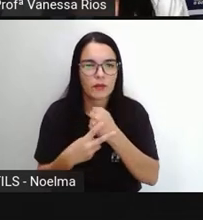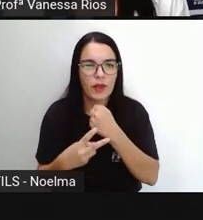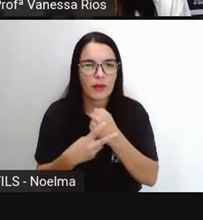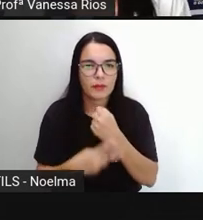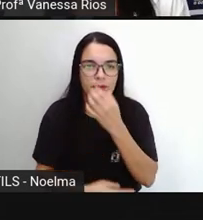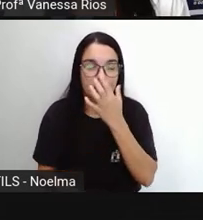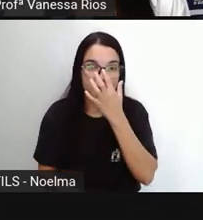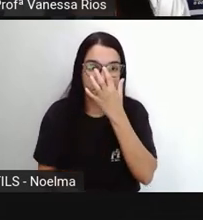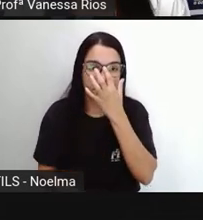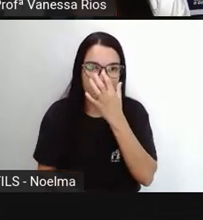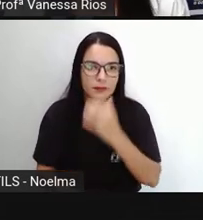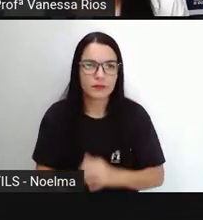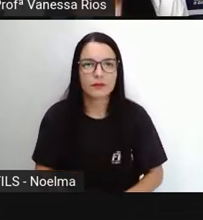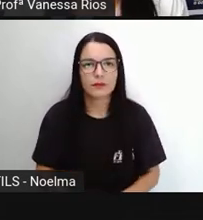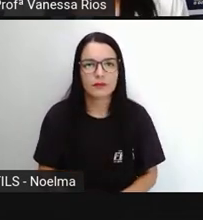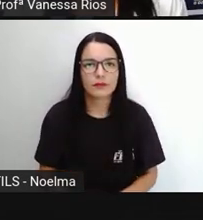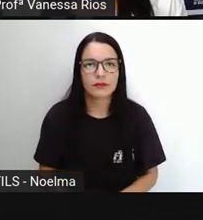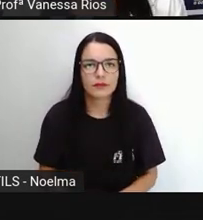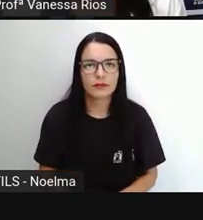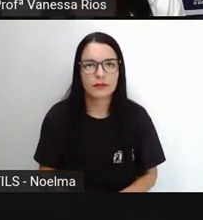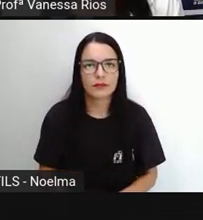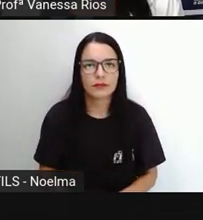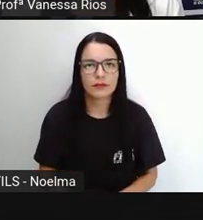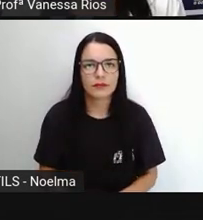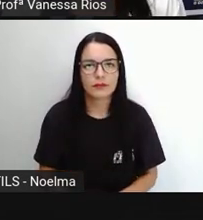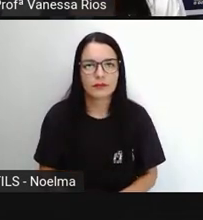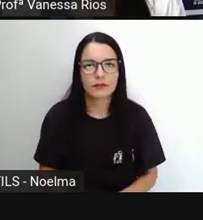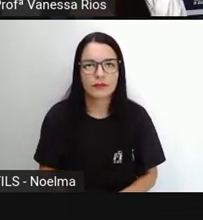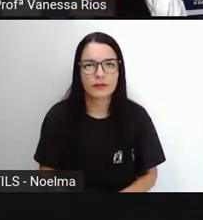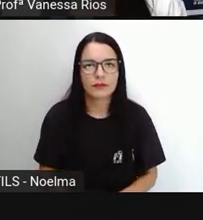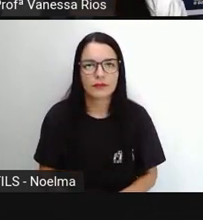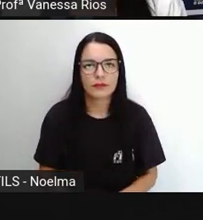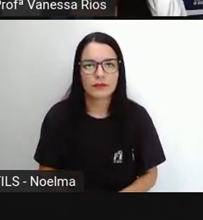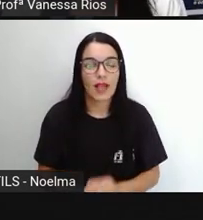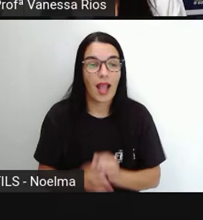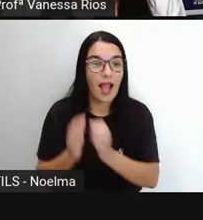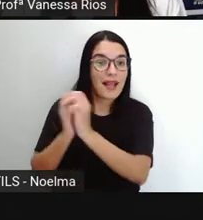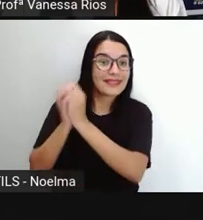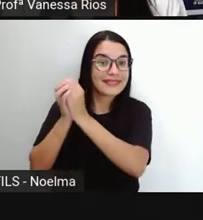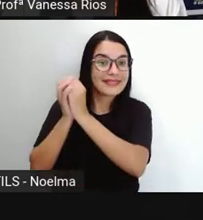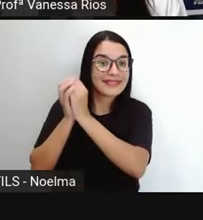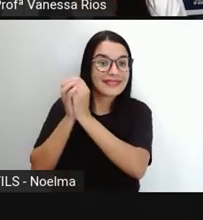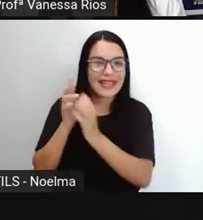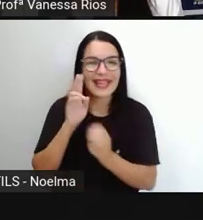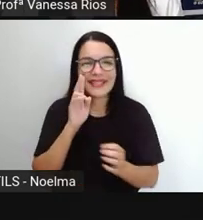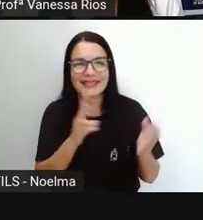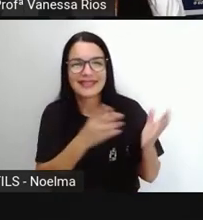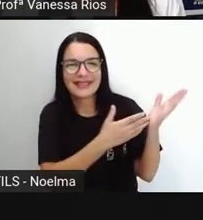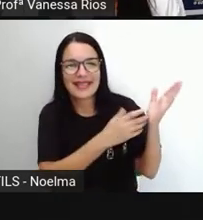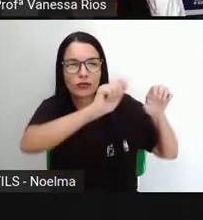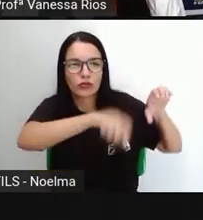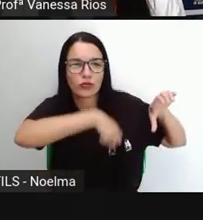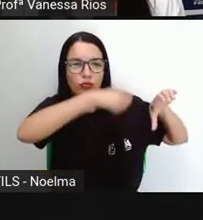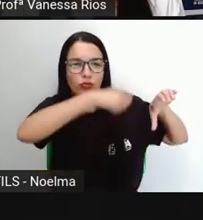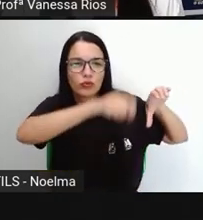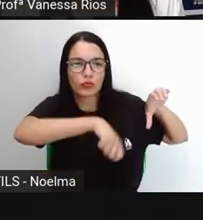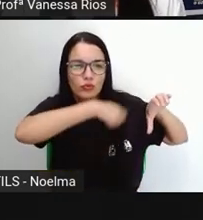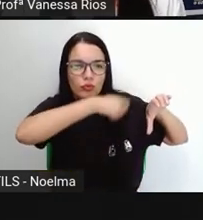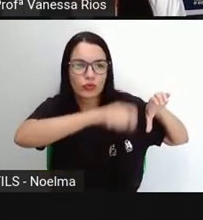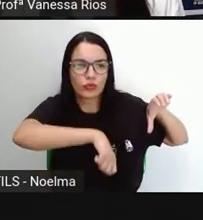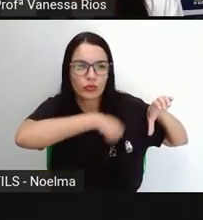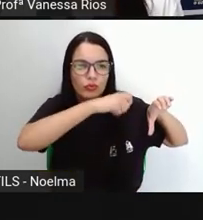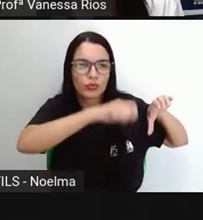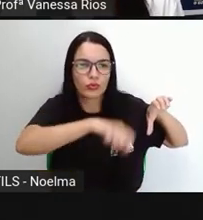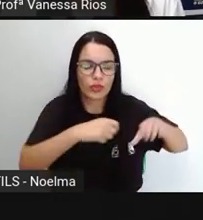E nós vamos brincar de quê? Nós vamos brincar de bingo. Olha só. A Pró tem aqui um bingo, e a gente vai